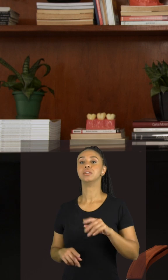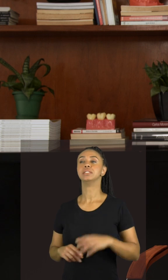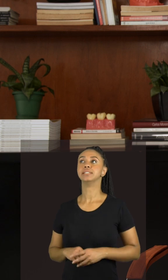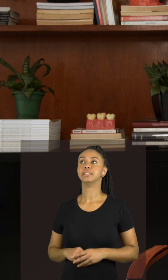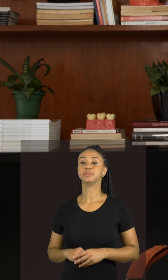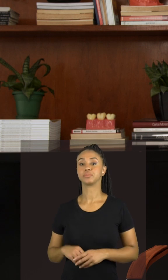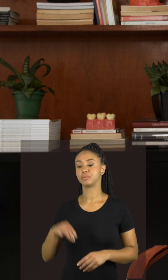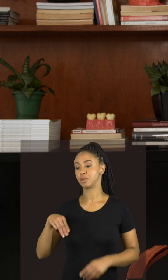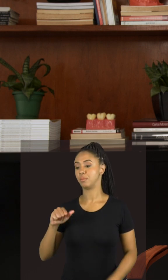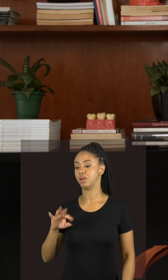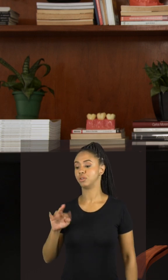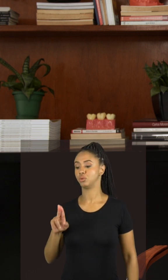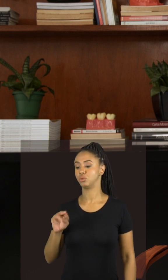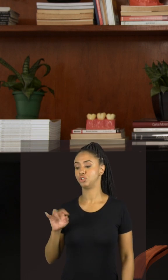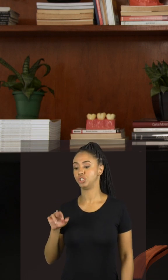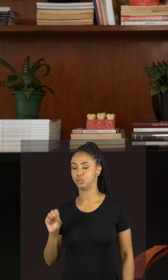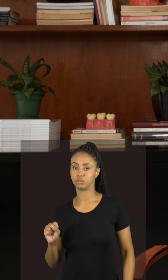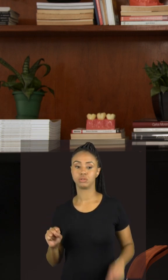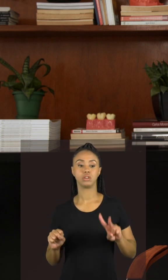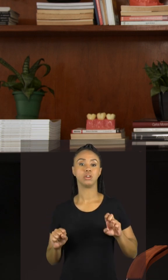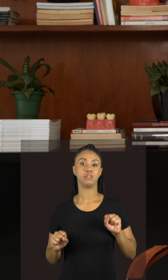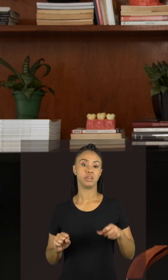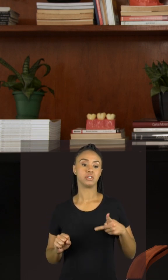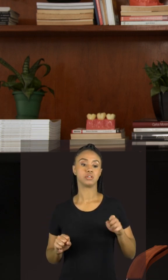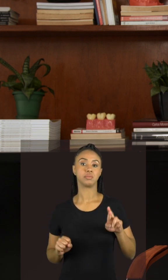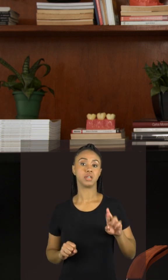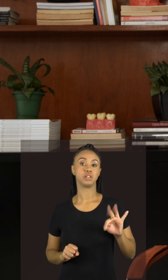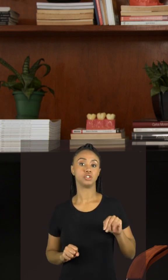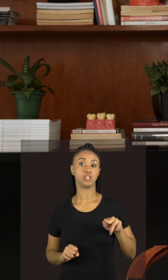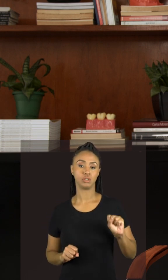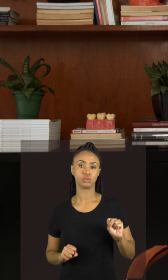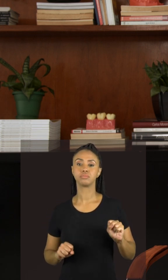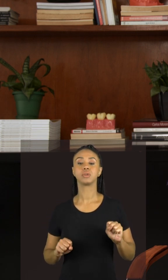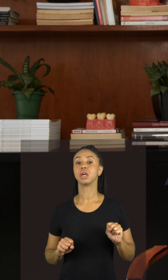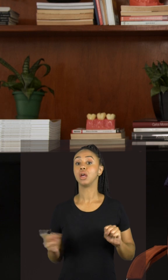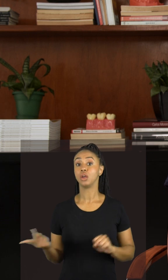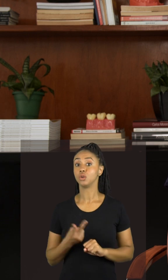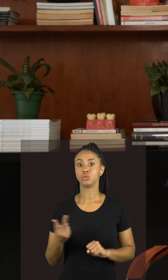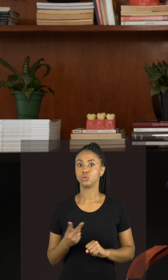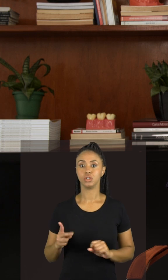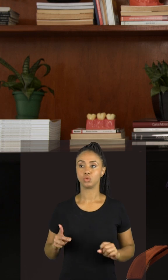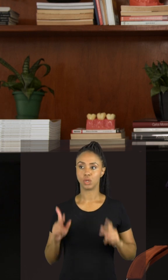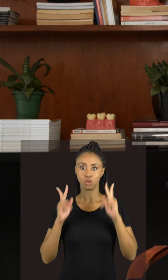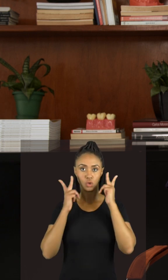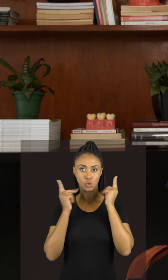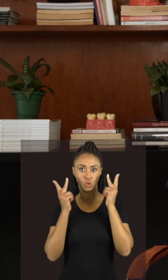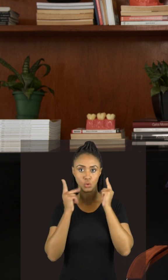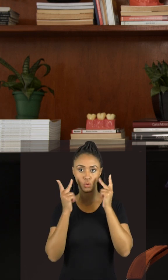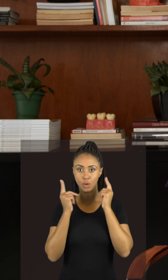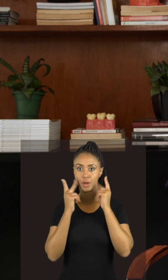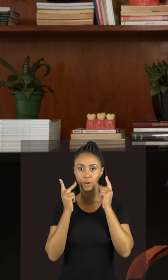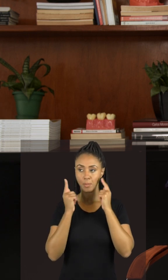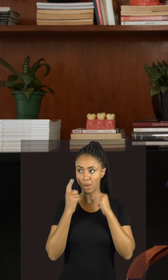vocês que matutinos e despertinos são condições que não são tão comuns de